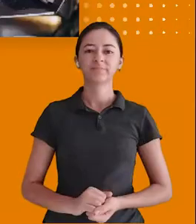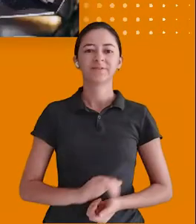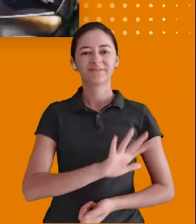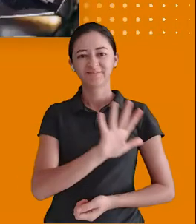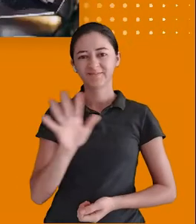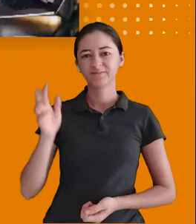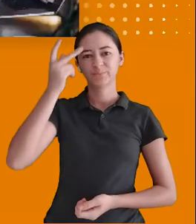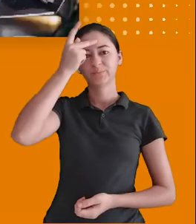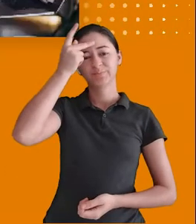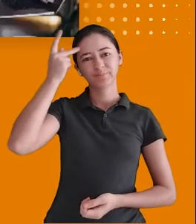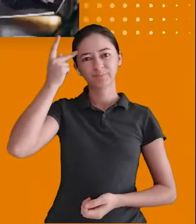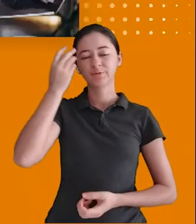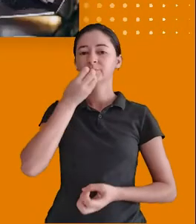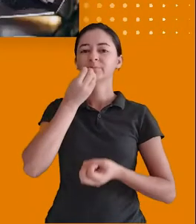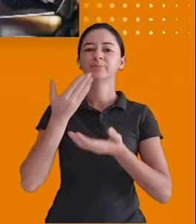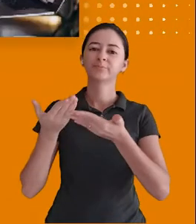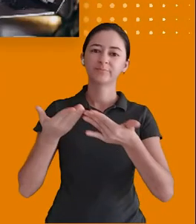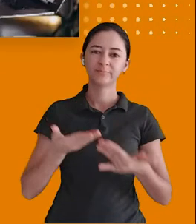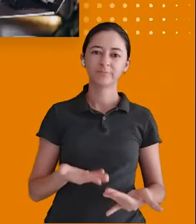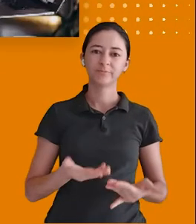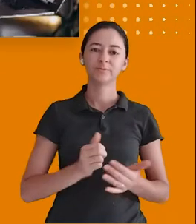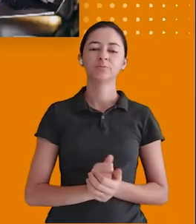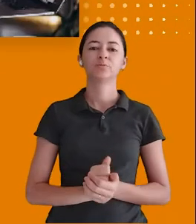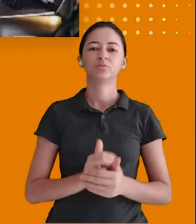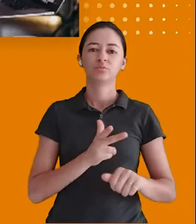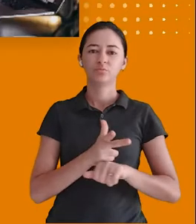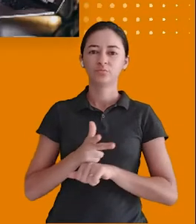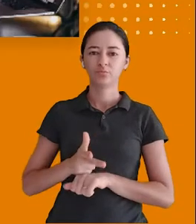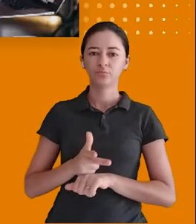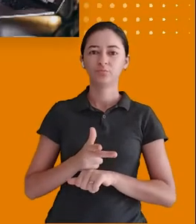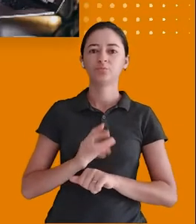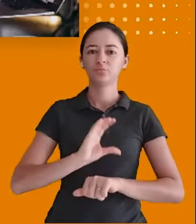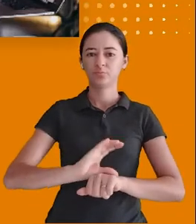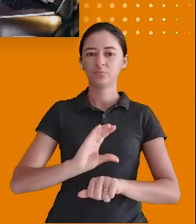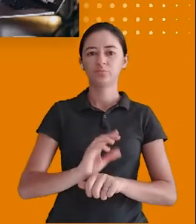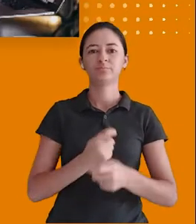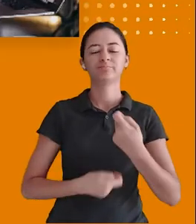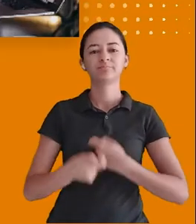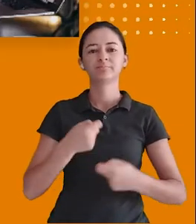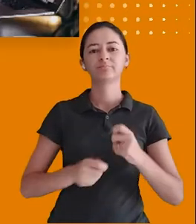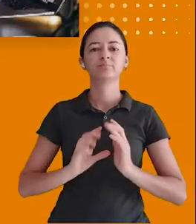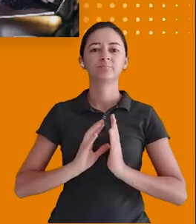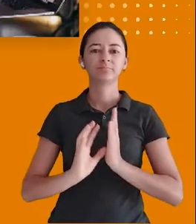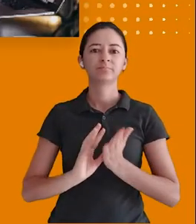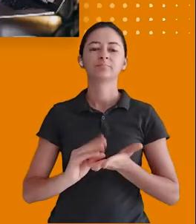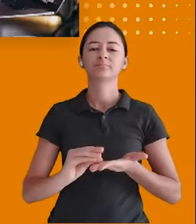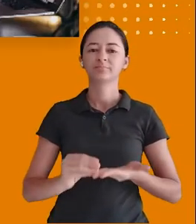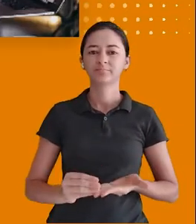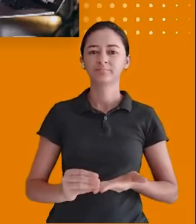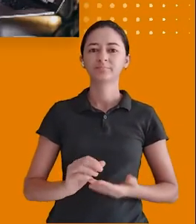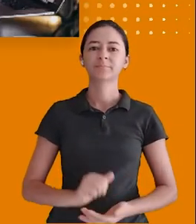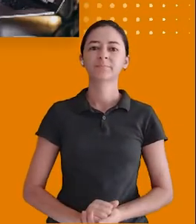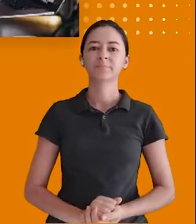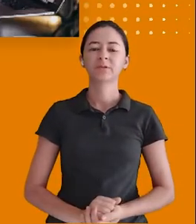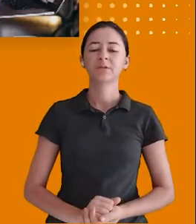Fala galera, sejam bem-vindos a mais uma videoaula do nosso curso de Administrador de Banco de Dados